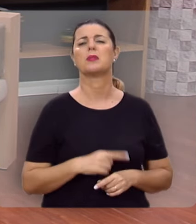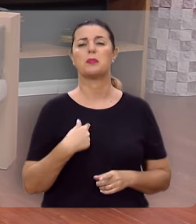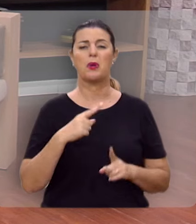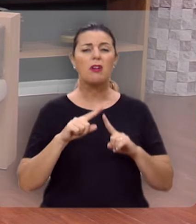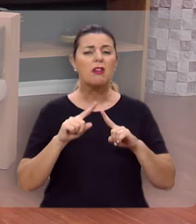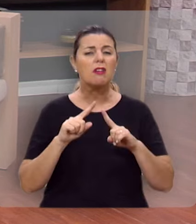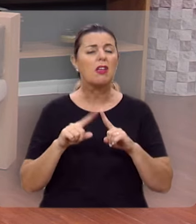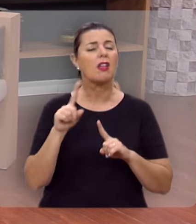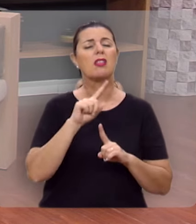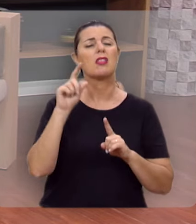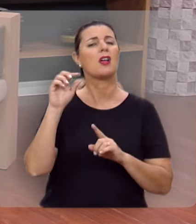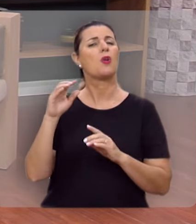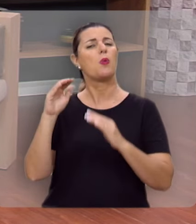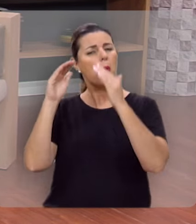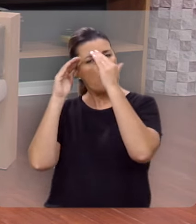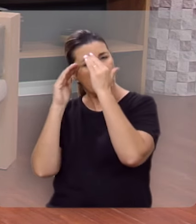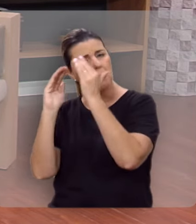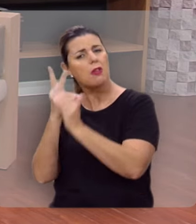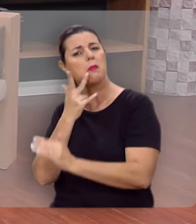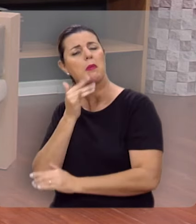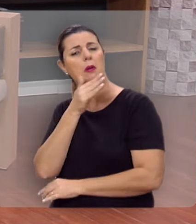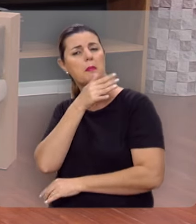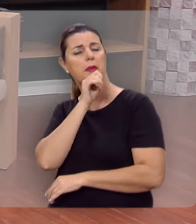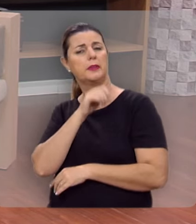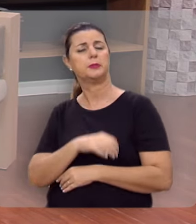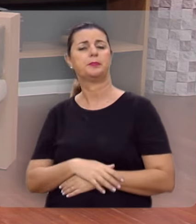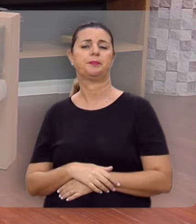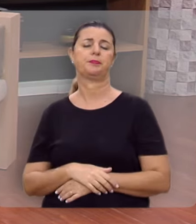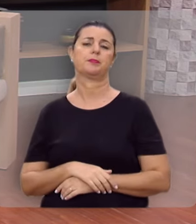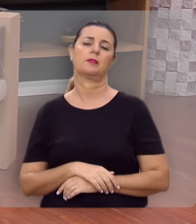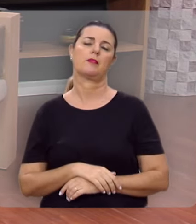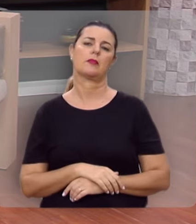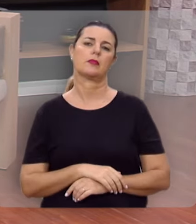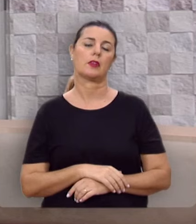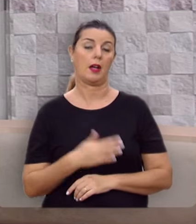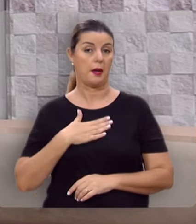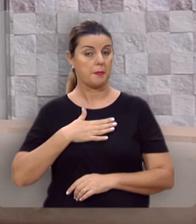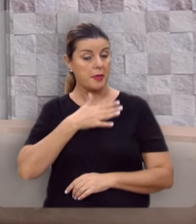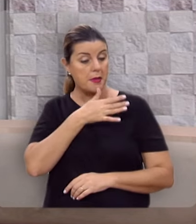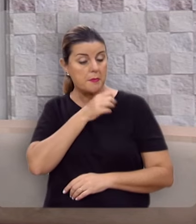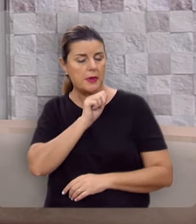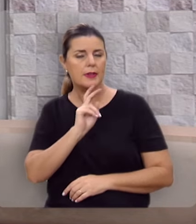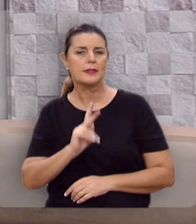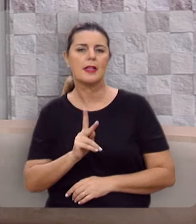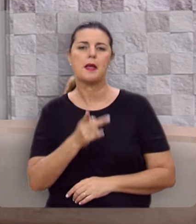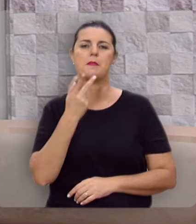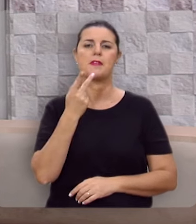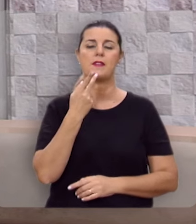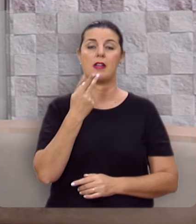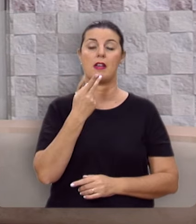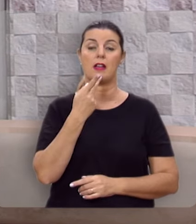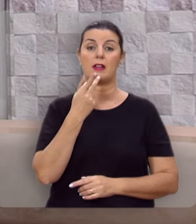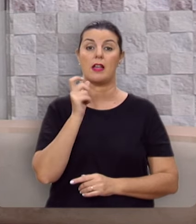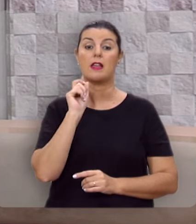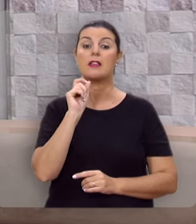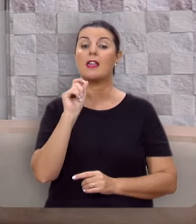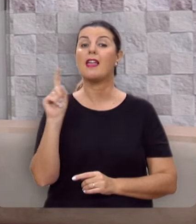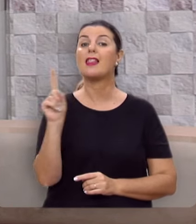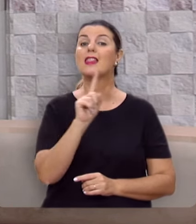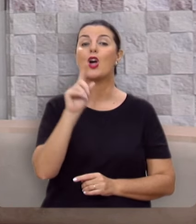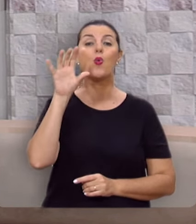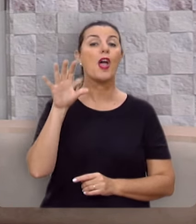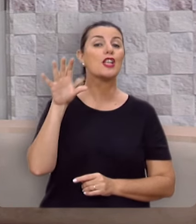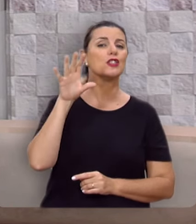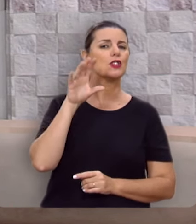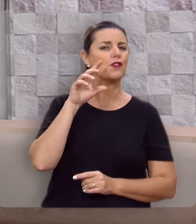num divórcio amargo, porque não escutou pai e mãe. A minha mãe me dizia sempre, quem não escuta